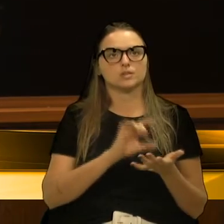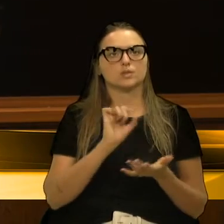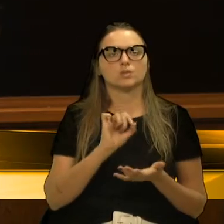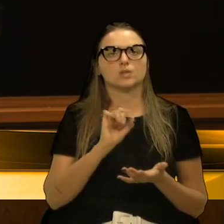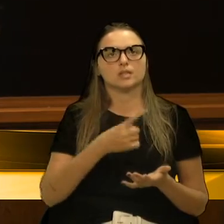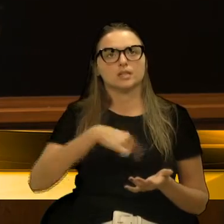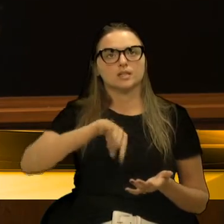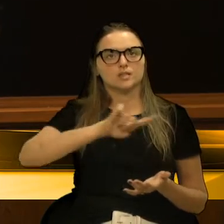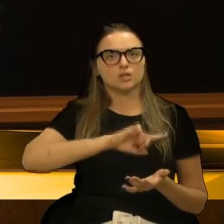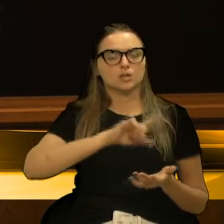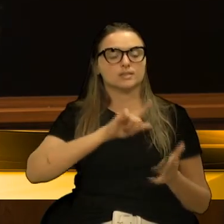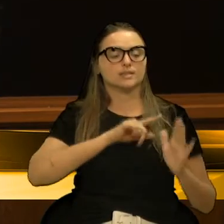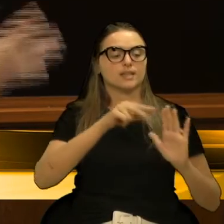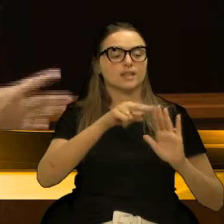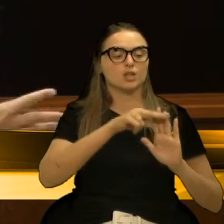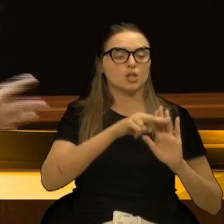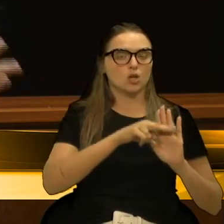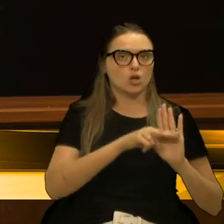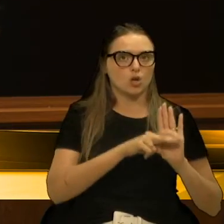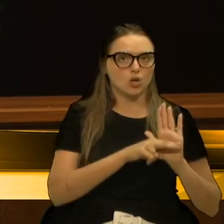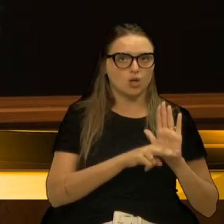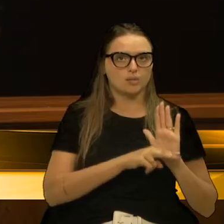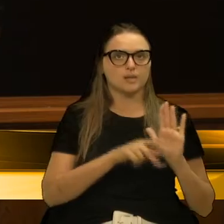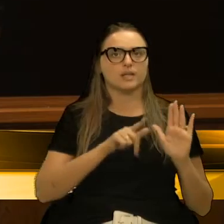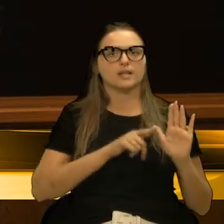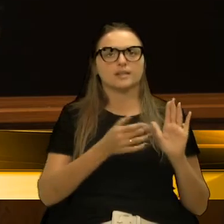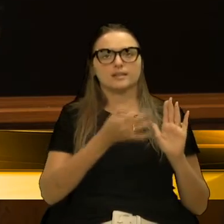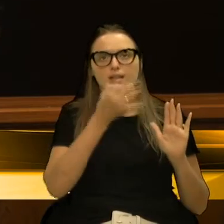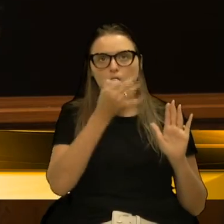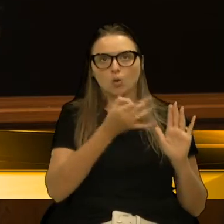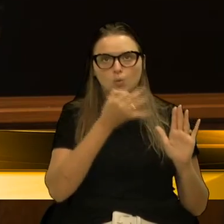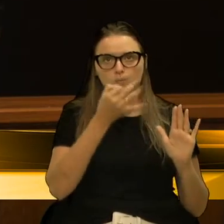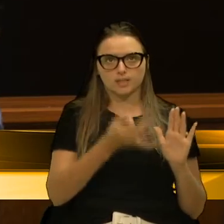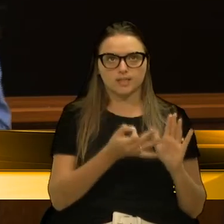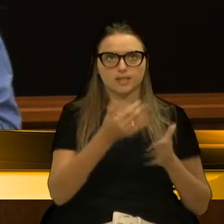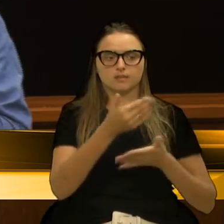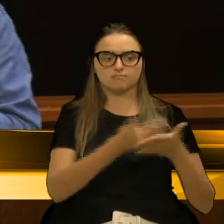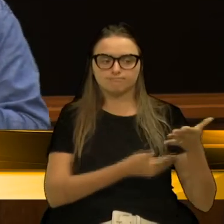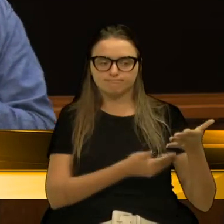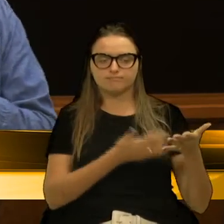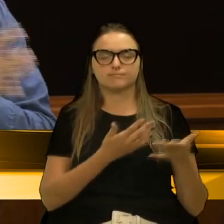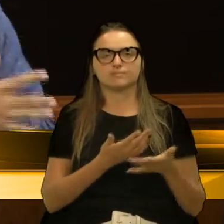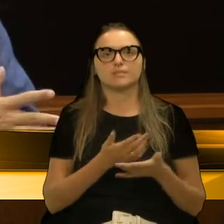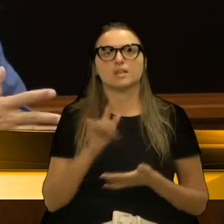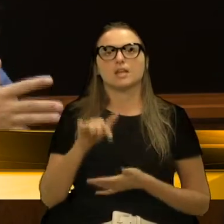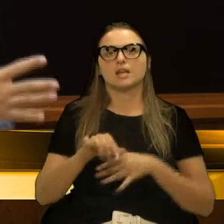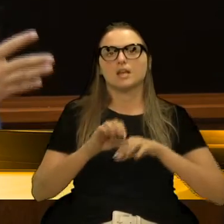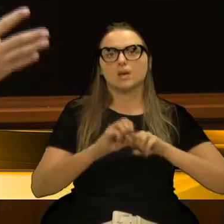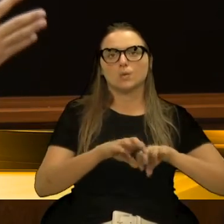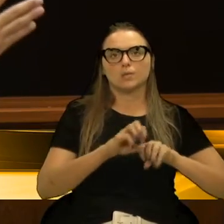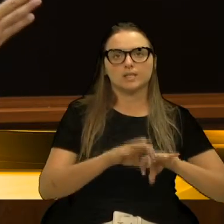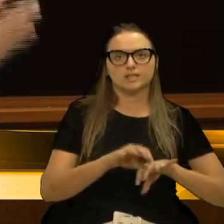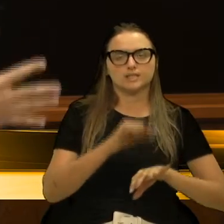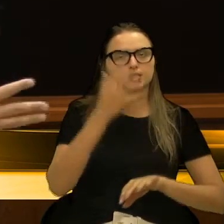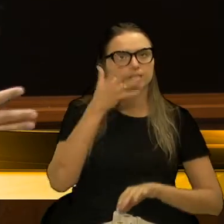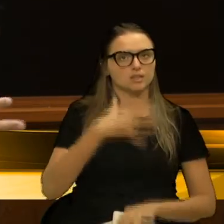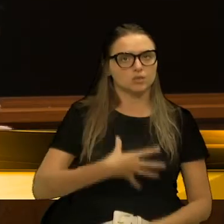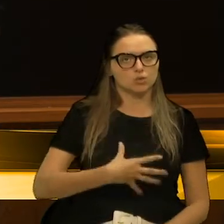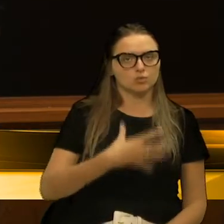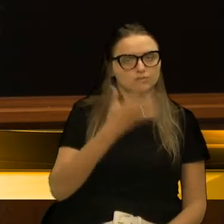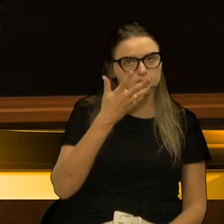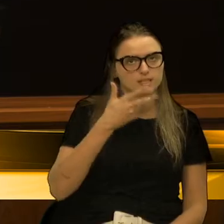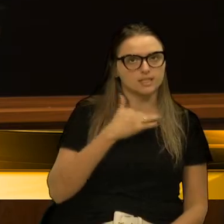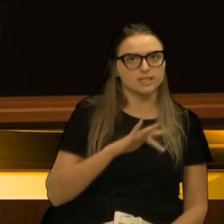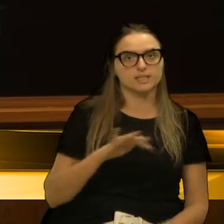que nós normatizamos, estabelecemos pareceres e guardamos, é a educação infantil e o ensino